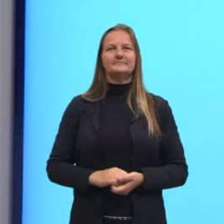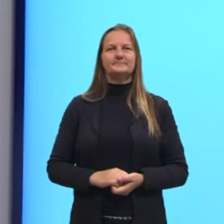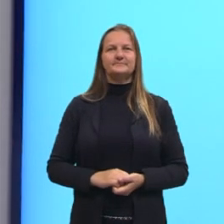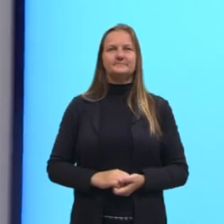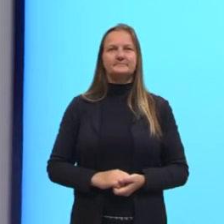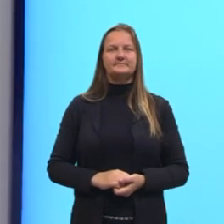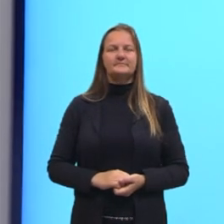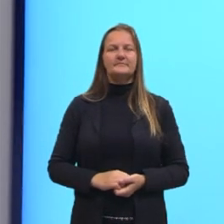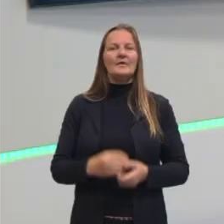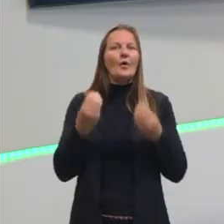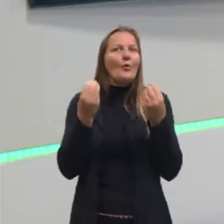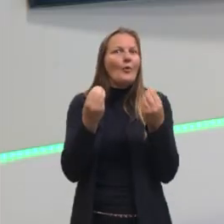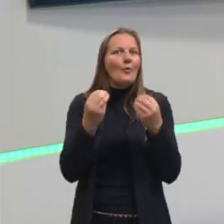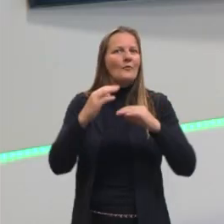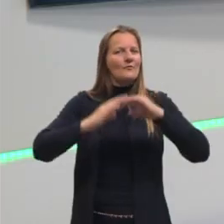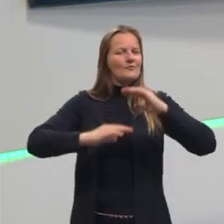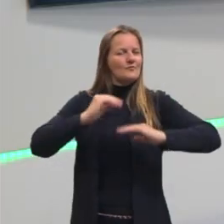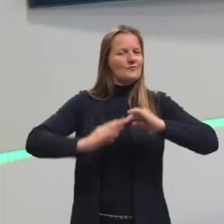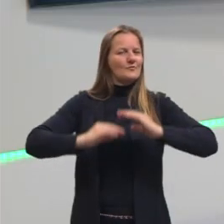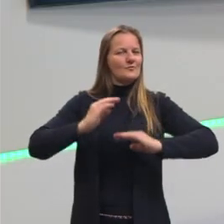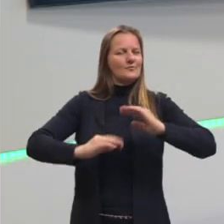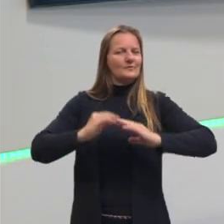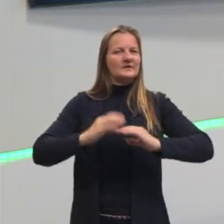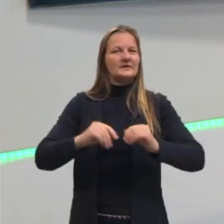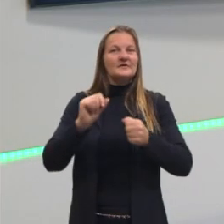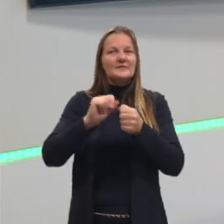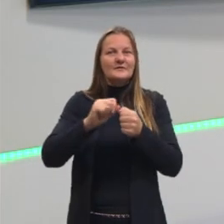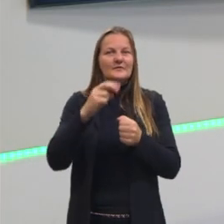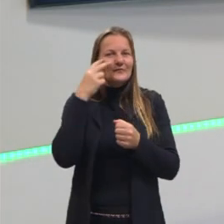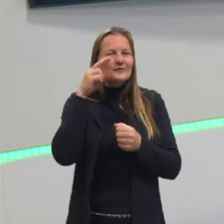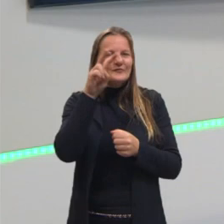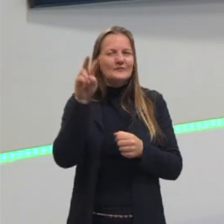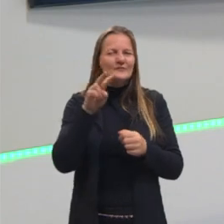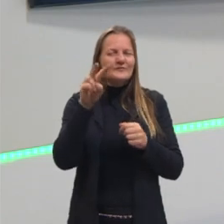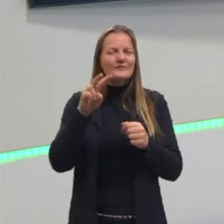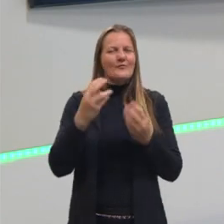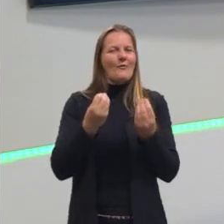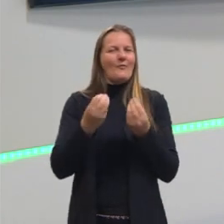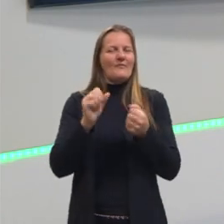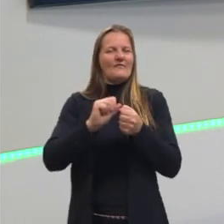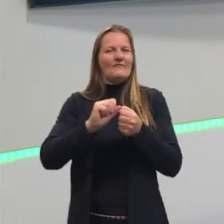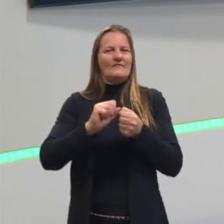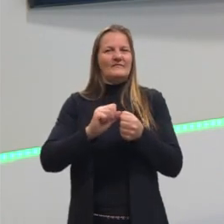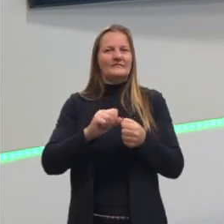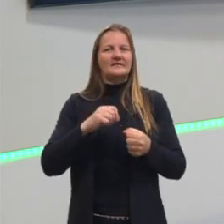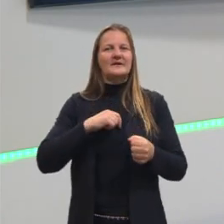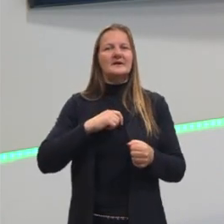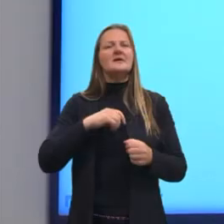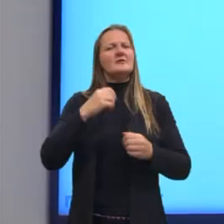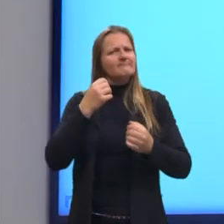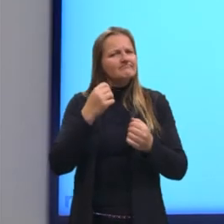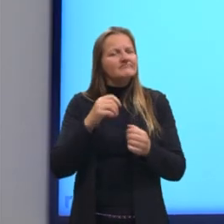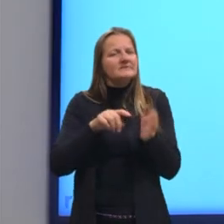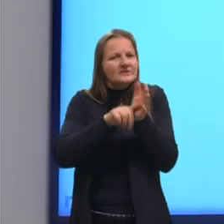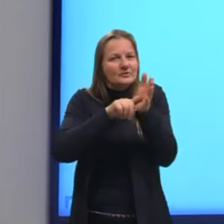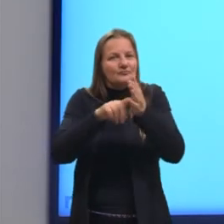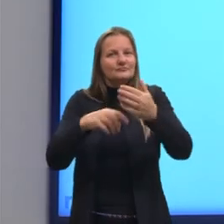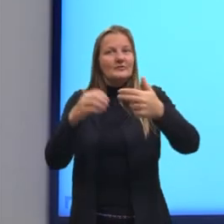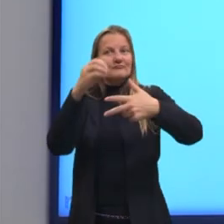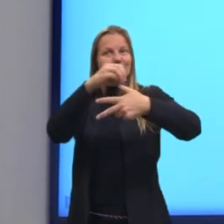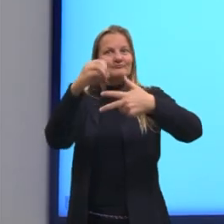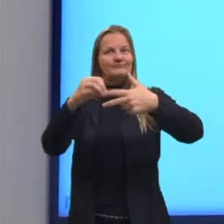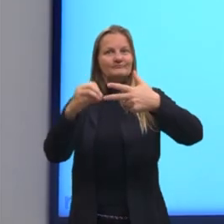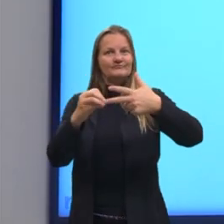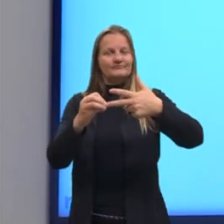A melhor forma da gente praticar tudo isso que a gente viu, as operações também, é através de questões. Então, para isso,